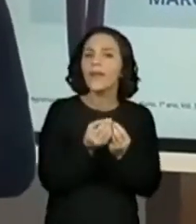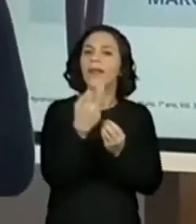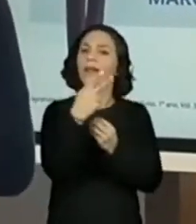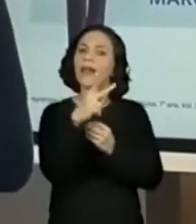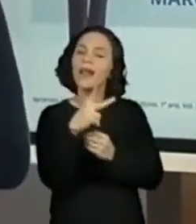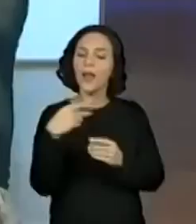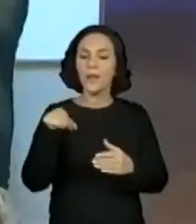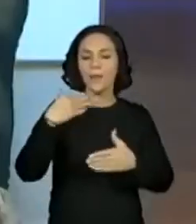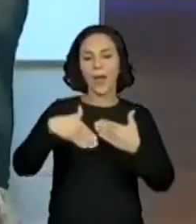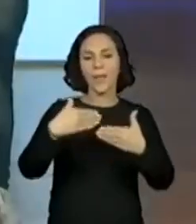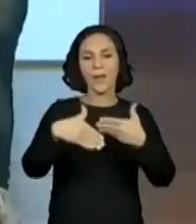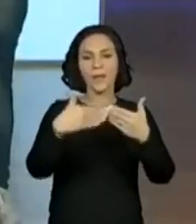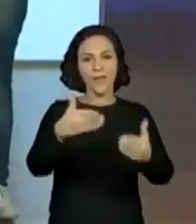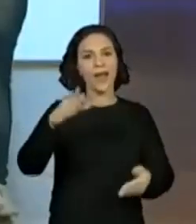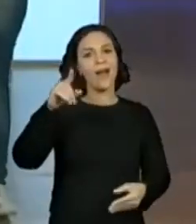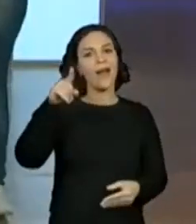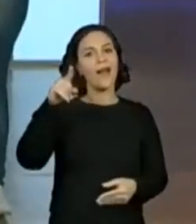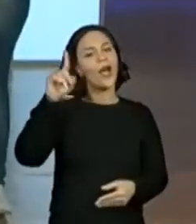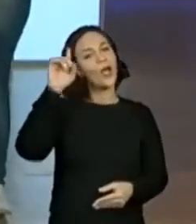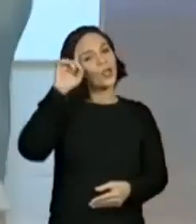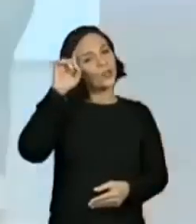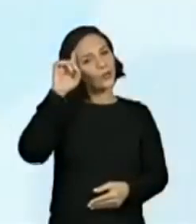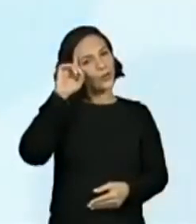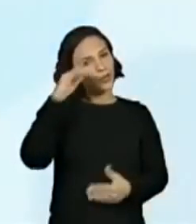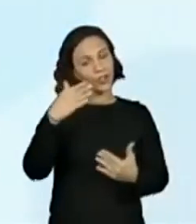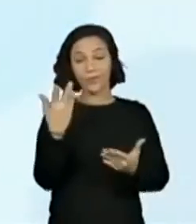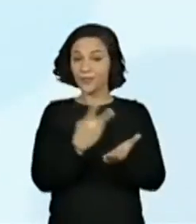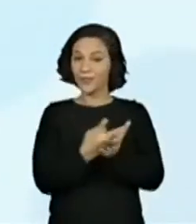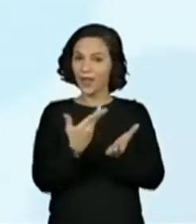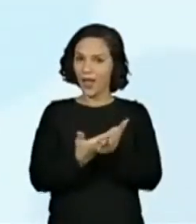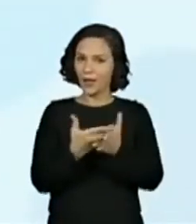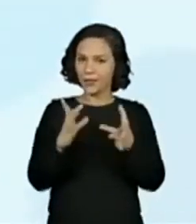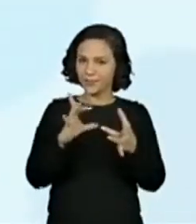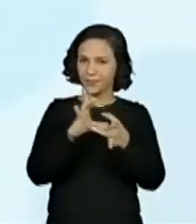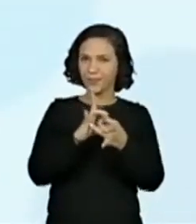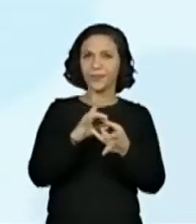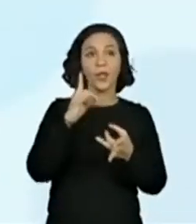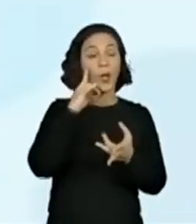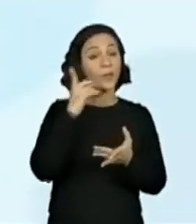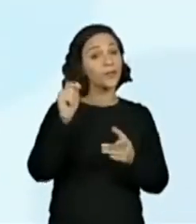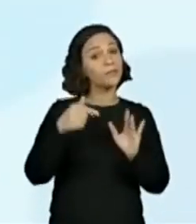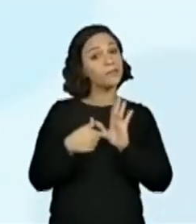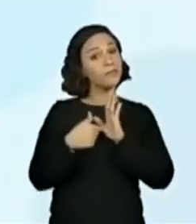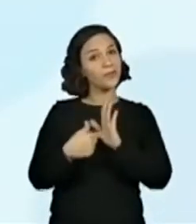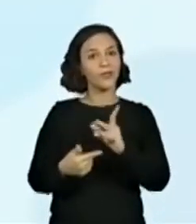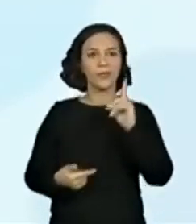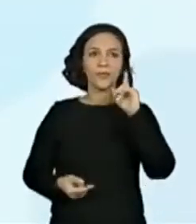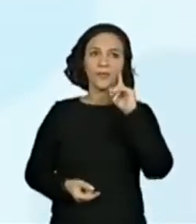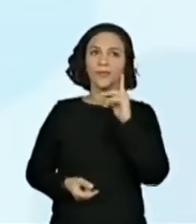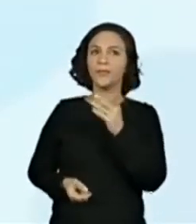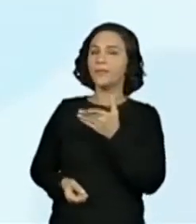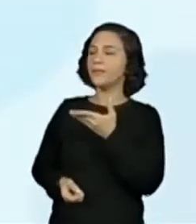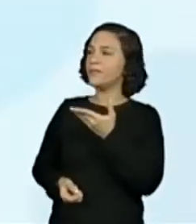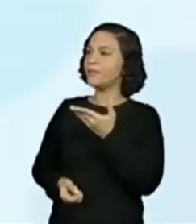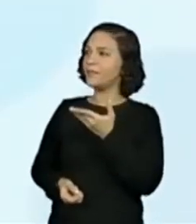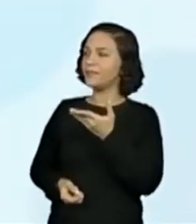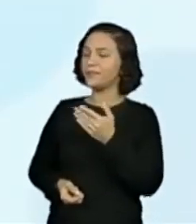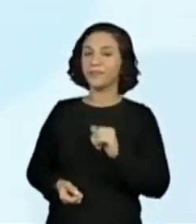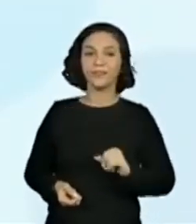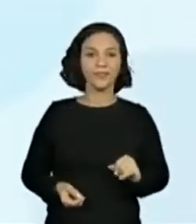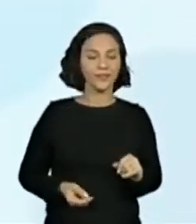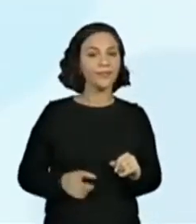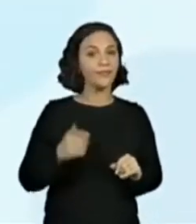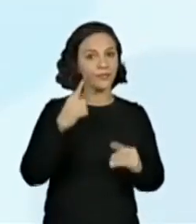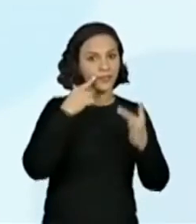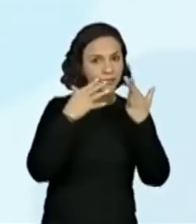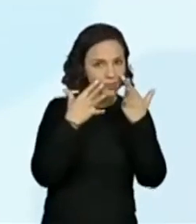continuar aí em nossa aula. Olha só. Então, a gente tem aqui já um probleminha, né? Para a gente começar a resolver. Criançada,